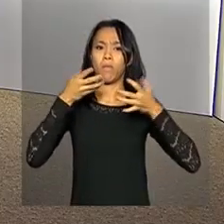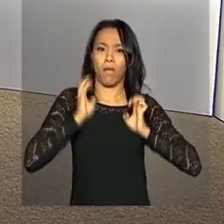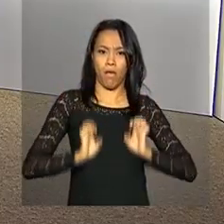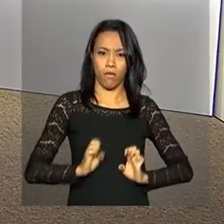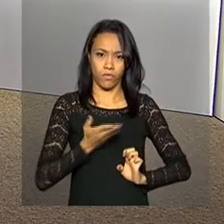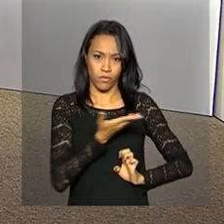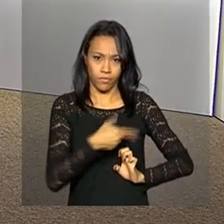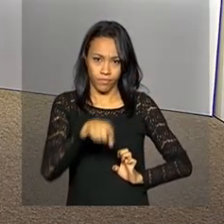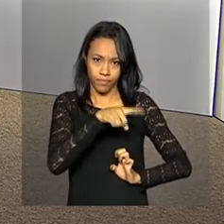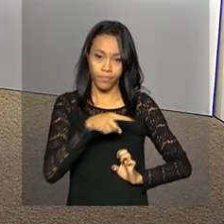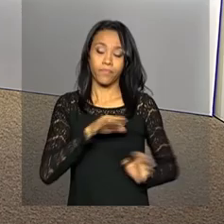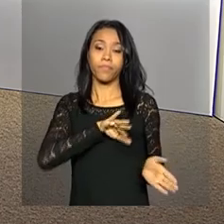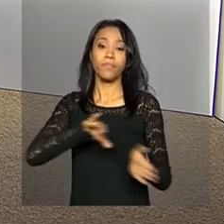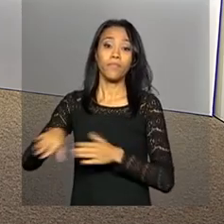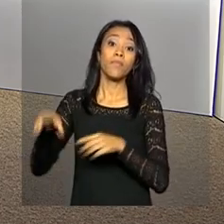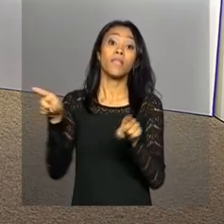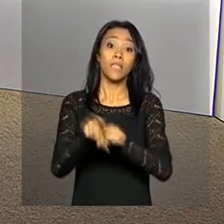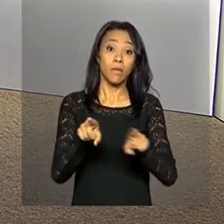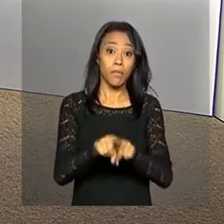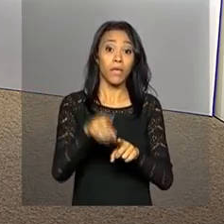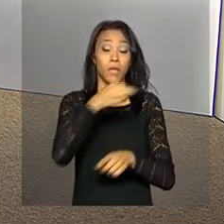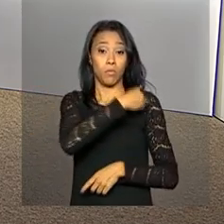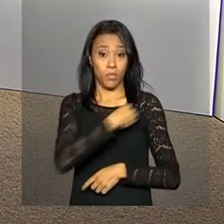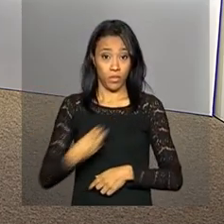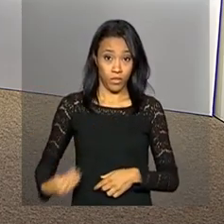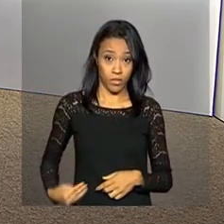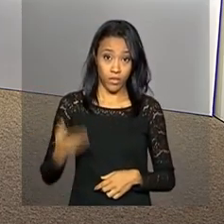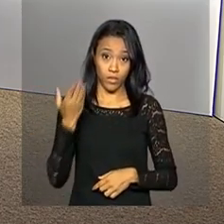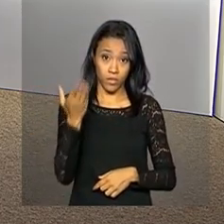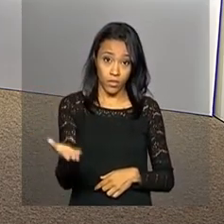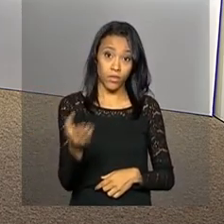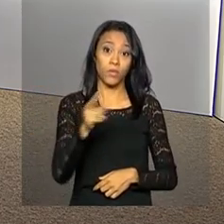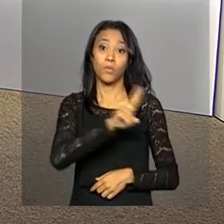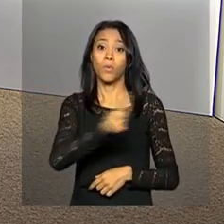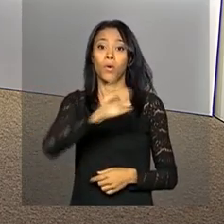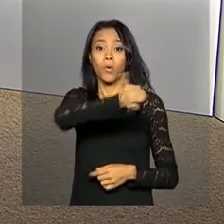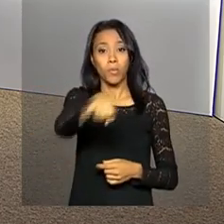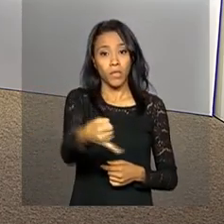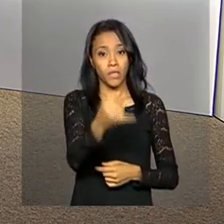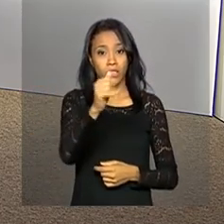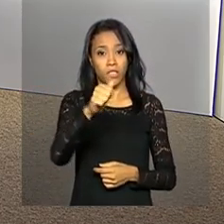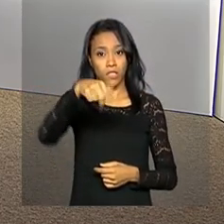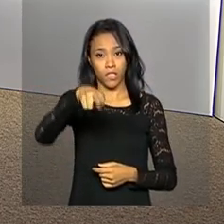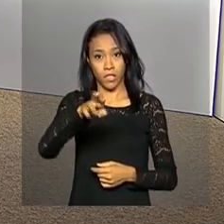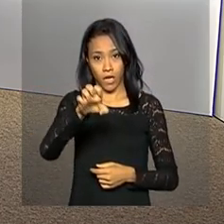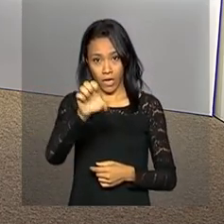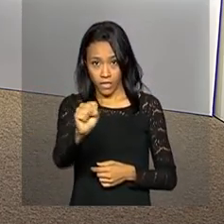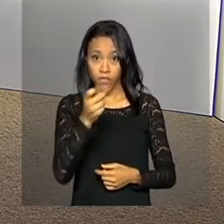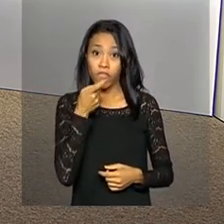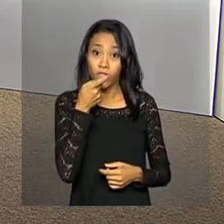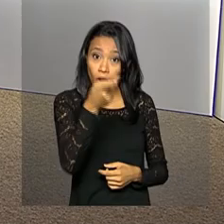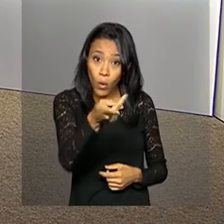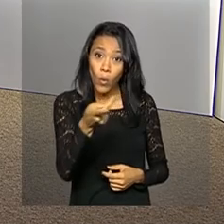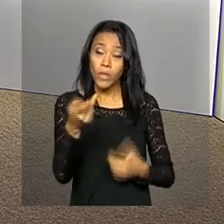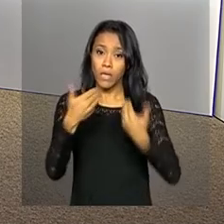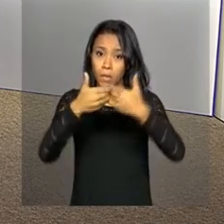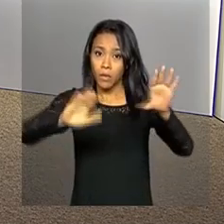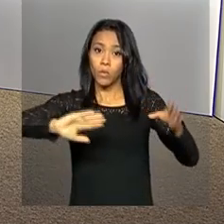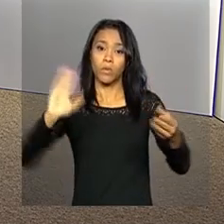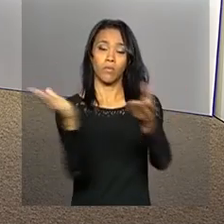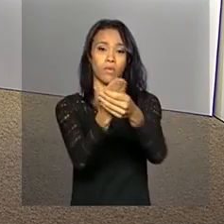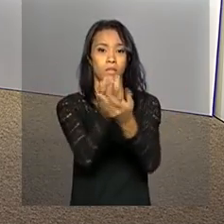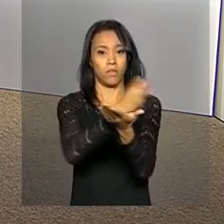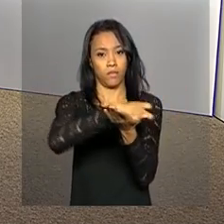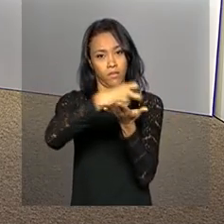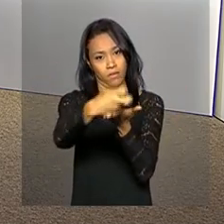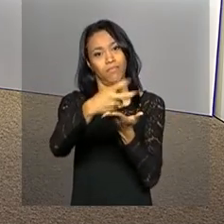Em nota, o ministro-chefe do Gabinete Pessoal da Presidência, Jacques Wagner, afirmou que a instauração do processo de